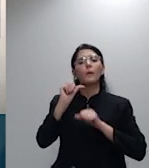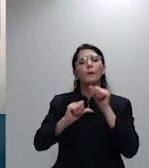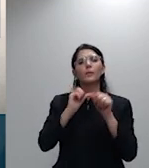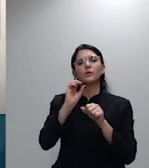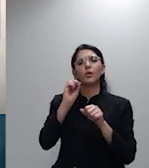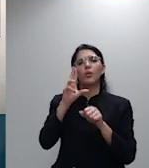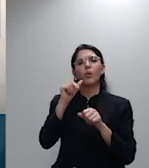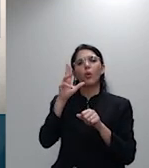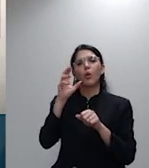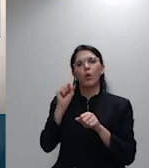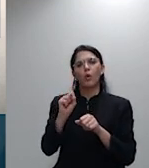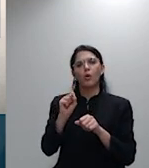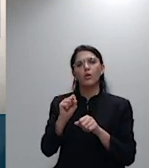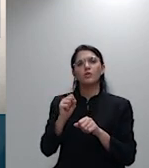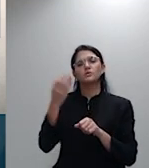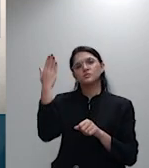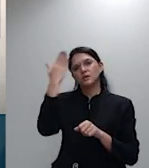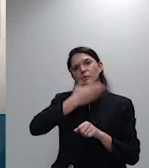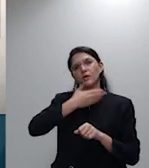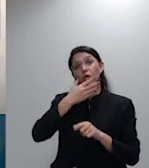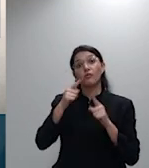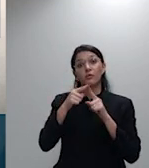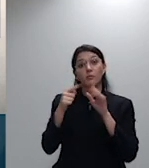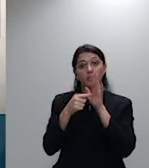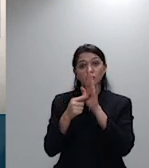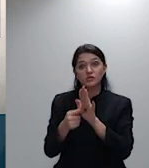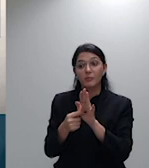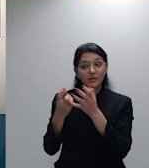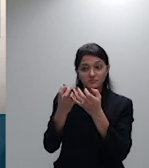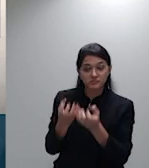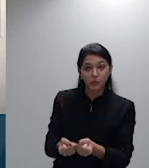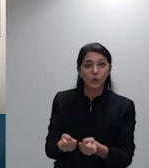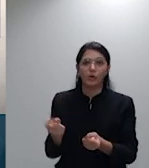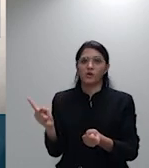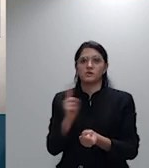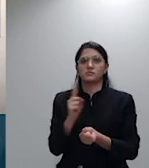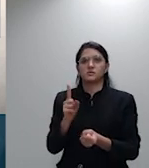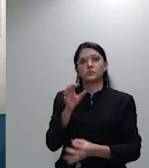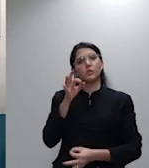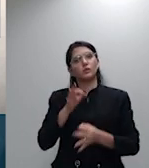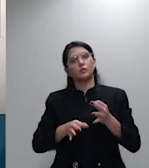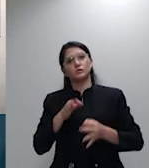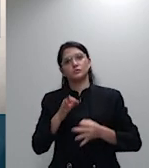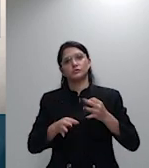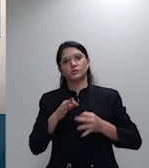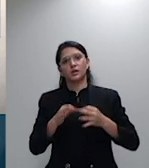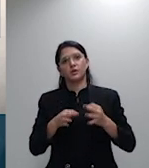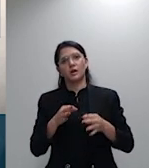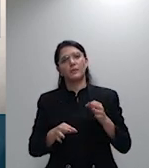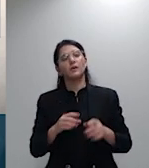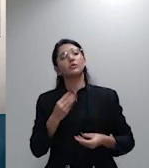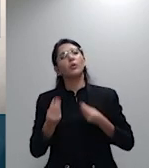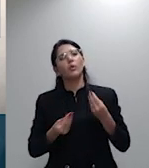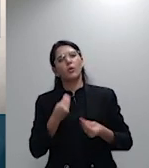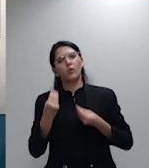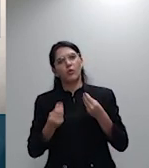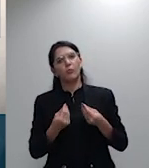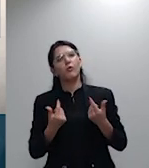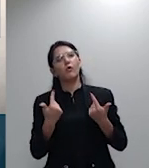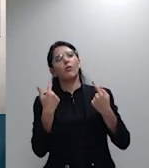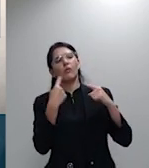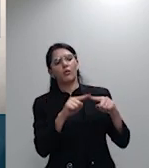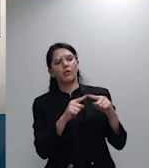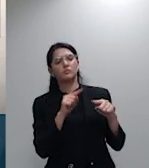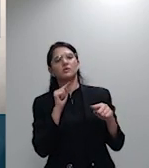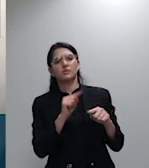apreciado e o tribunal julgou a demanda com base numa presunção contra a operadora presunção de que o dever de informação não